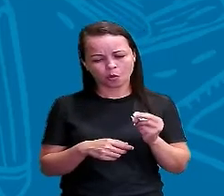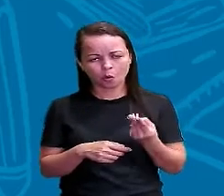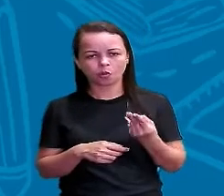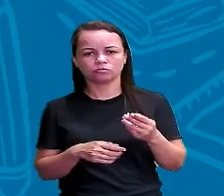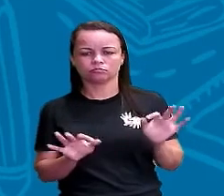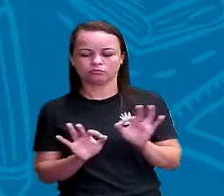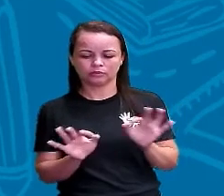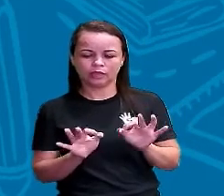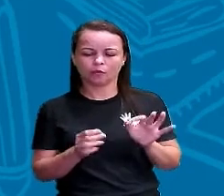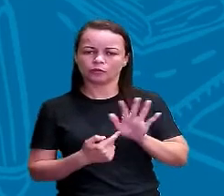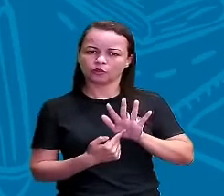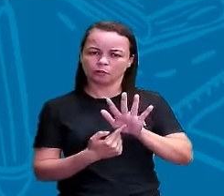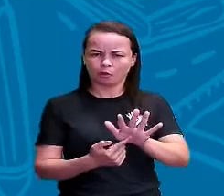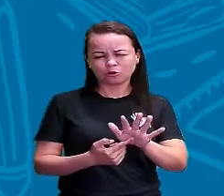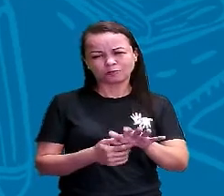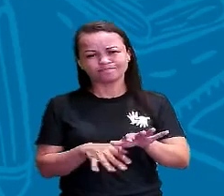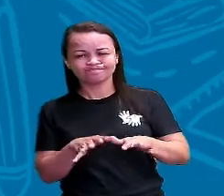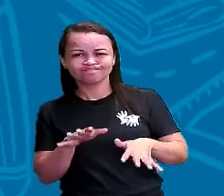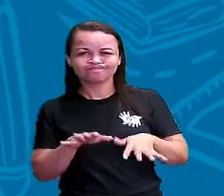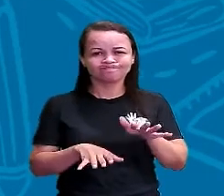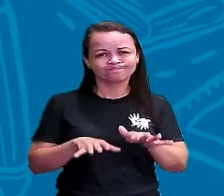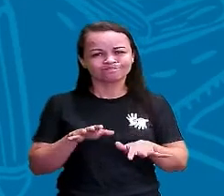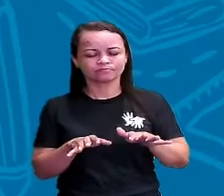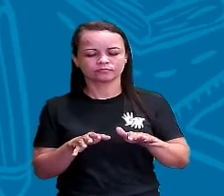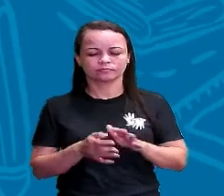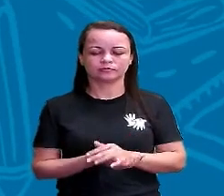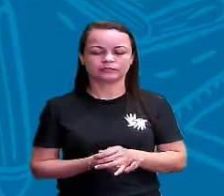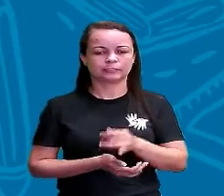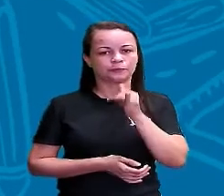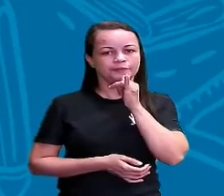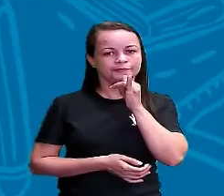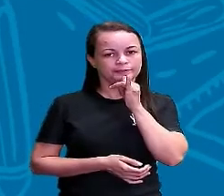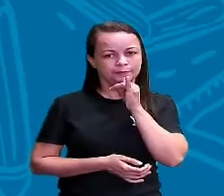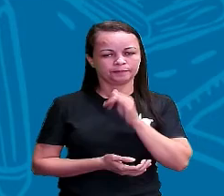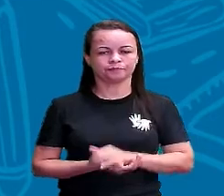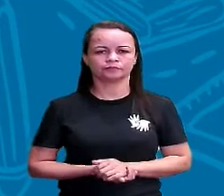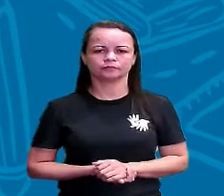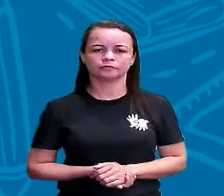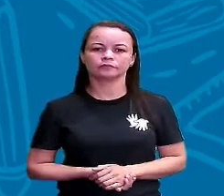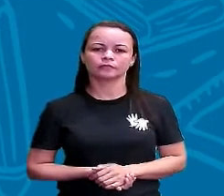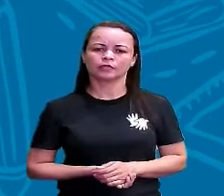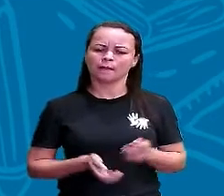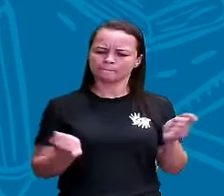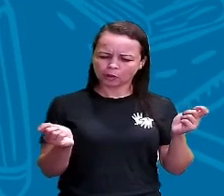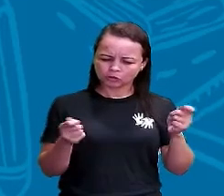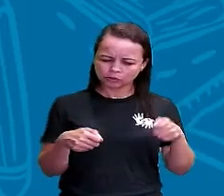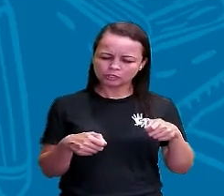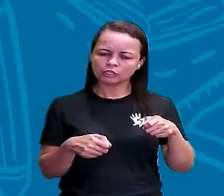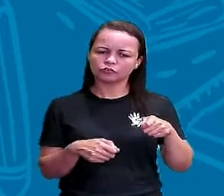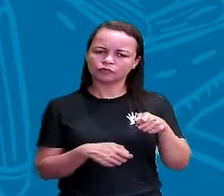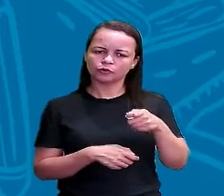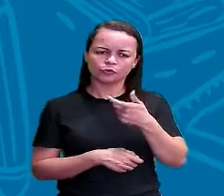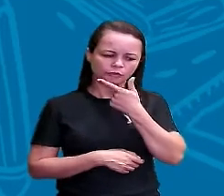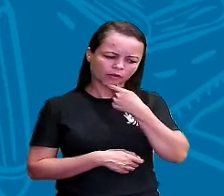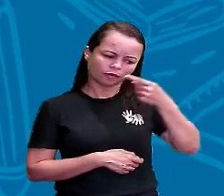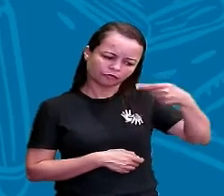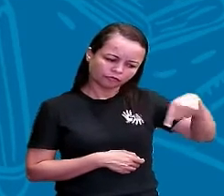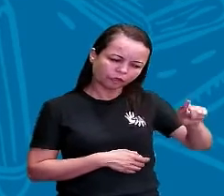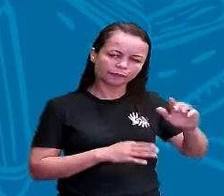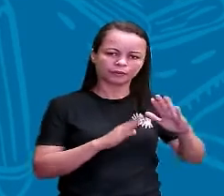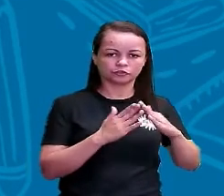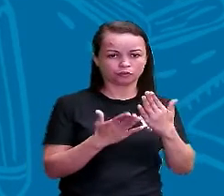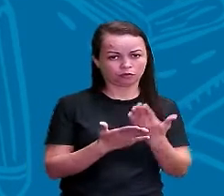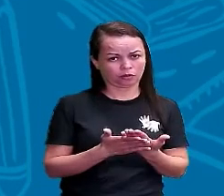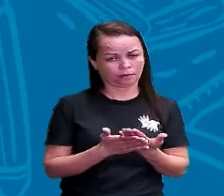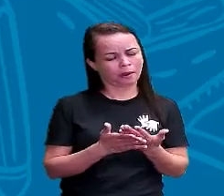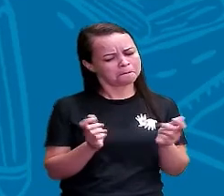Indicando aí também uma incerteza. Então, é uma frase que diz, ó, é possível que ele vá para a escola. Então, não é